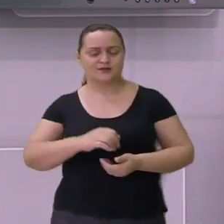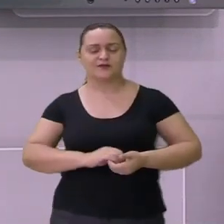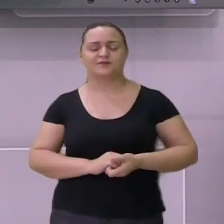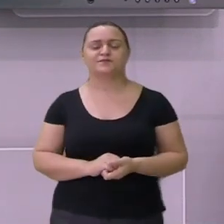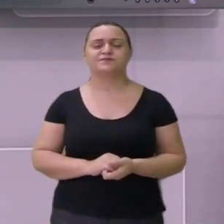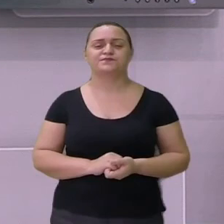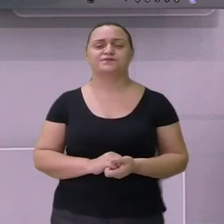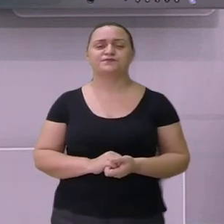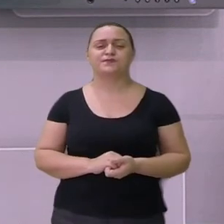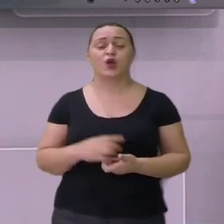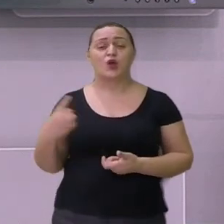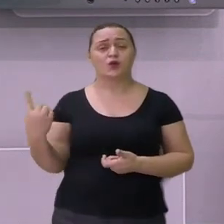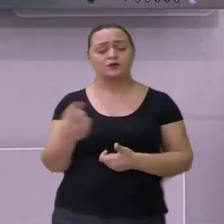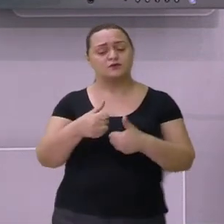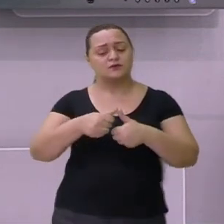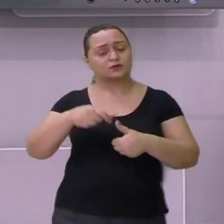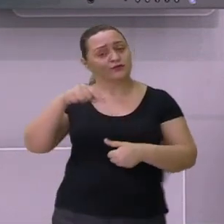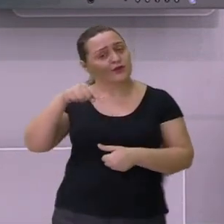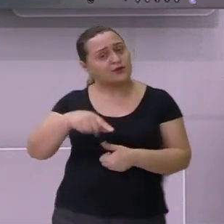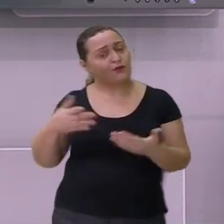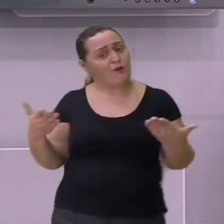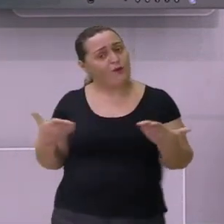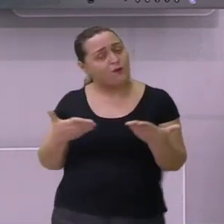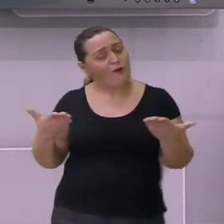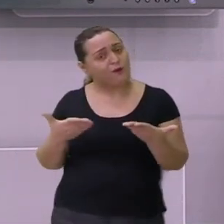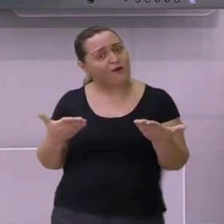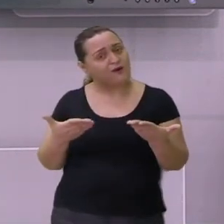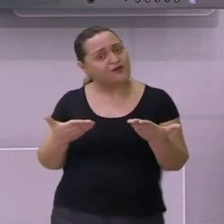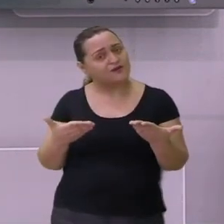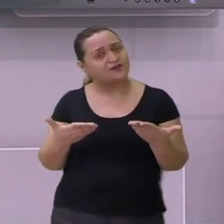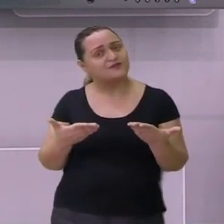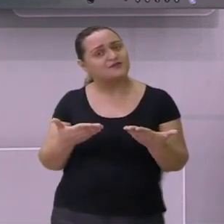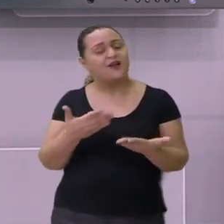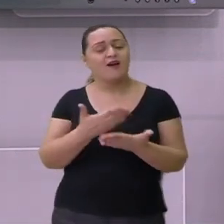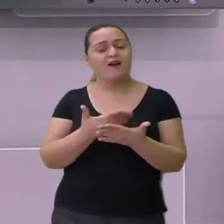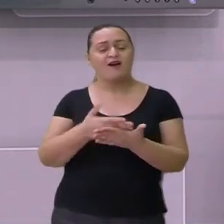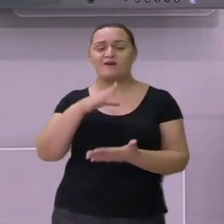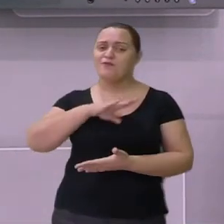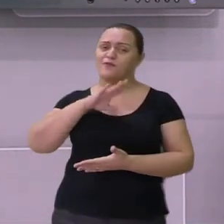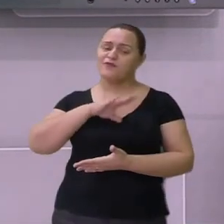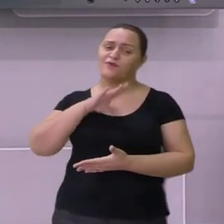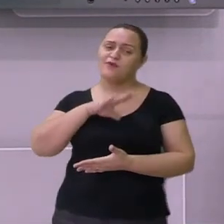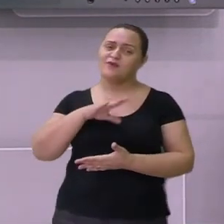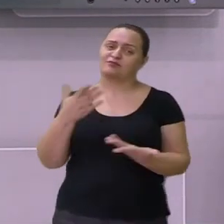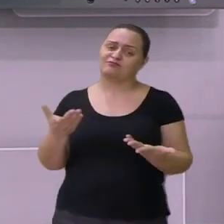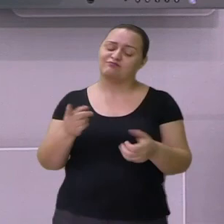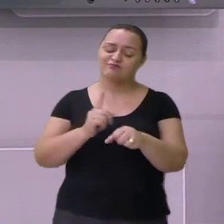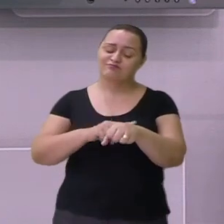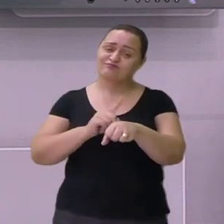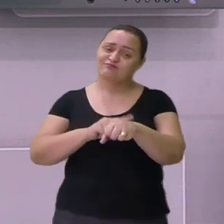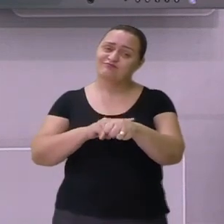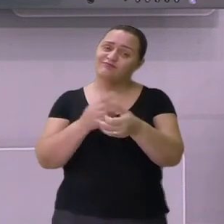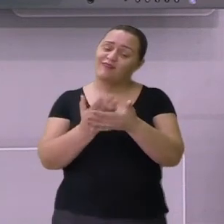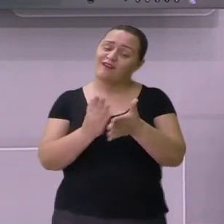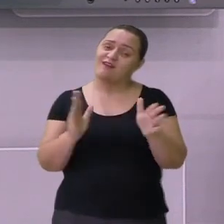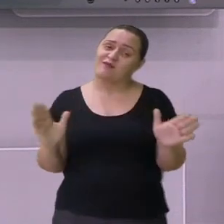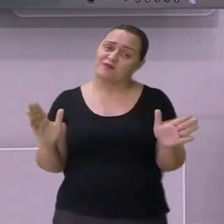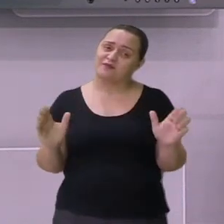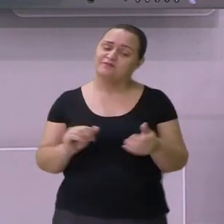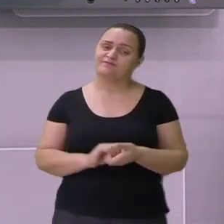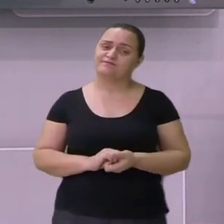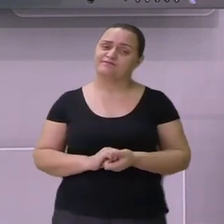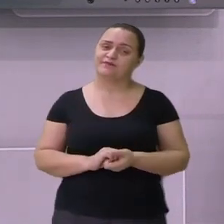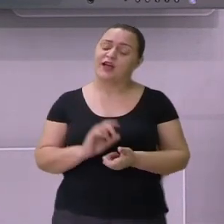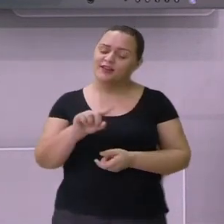Ficamos aqui com mais uma aula de língua portuguesa. Que pena, nosso tempo acabou, mas nos